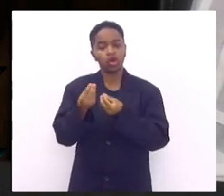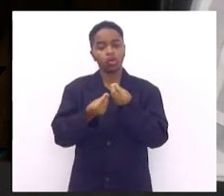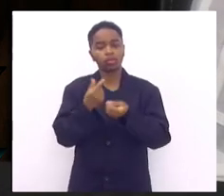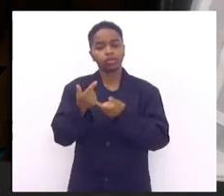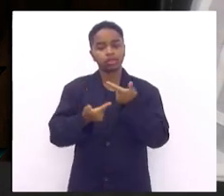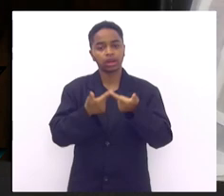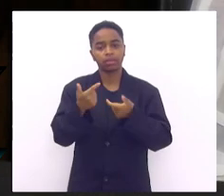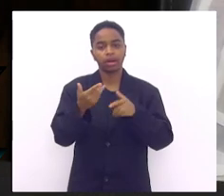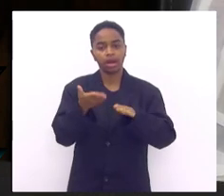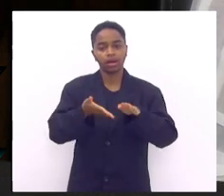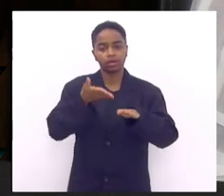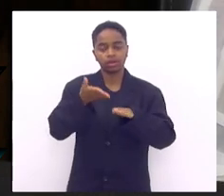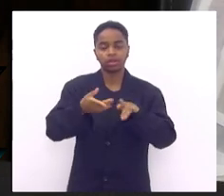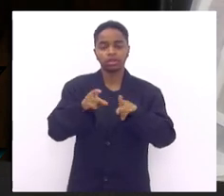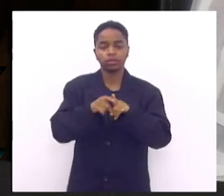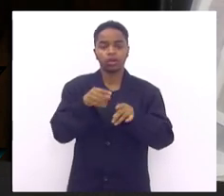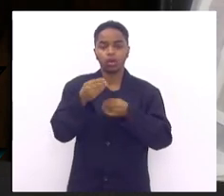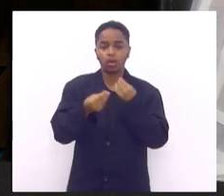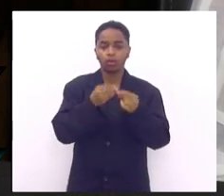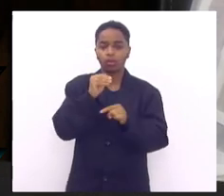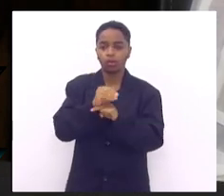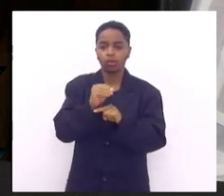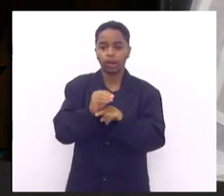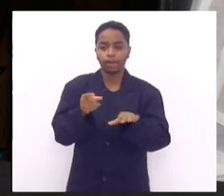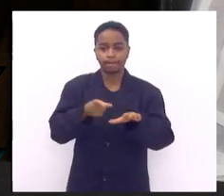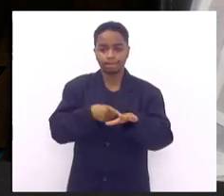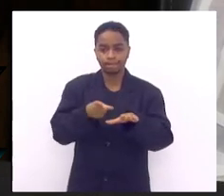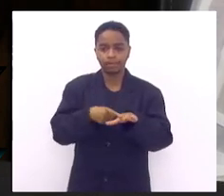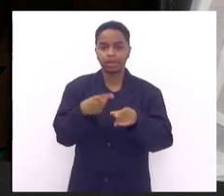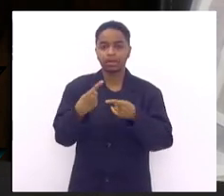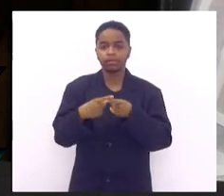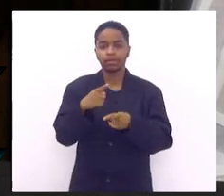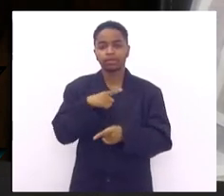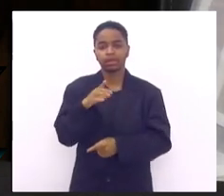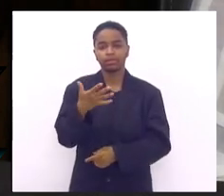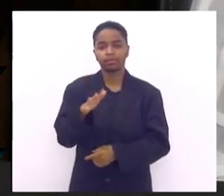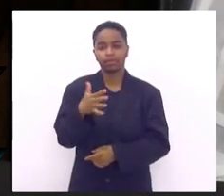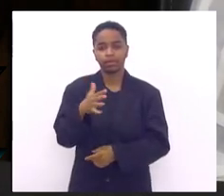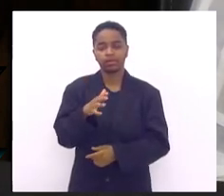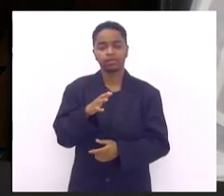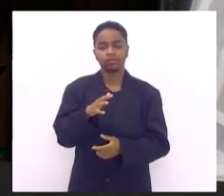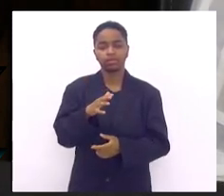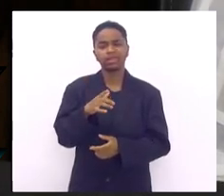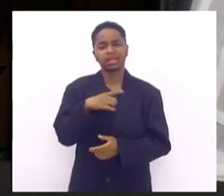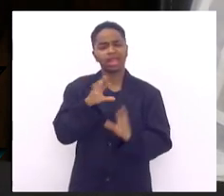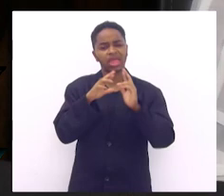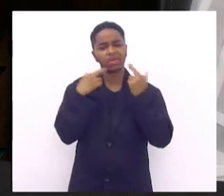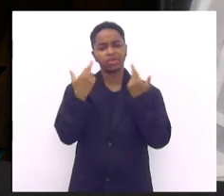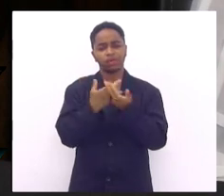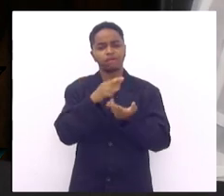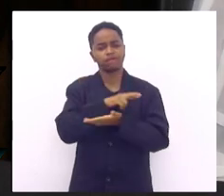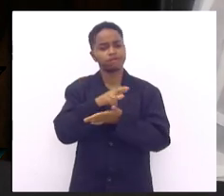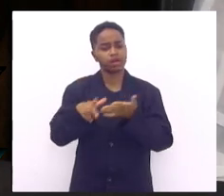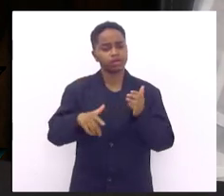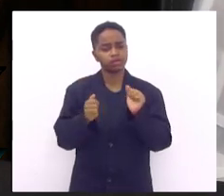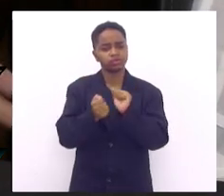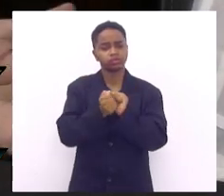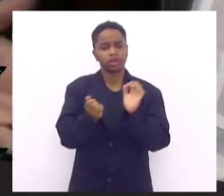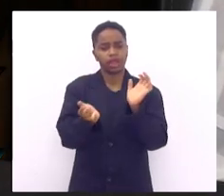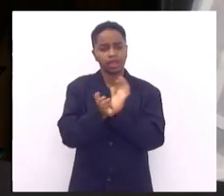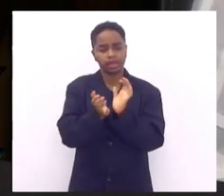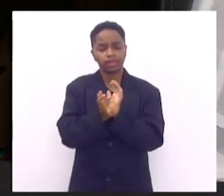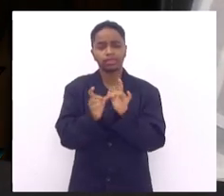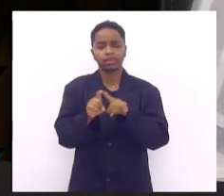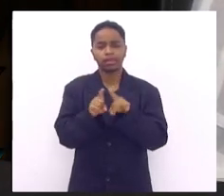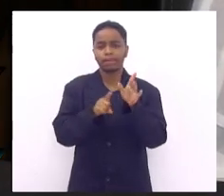trabalho da saúde dos pés nós tivemos aproximadamente várias reuniões com as suas equipes levantamos todas as